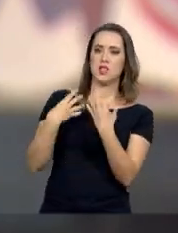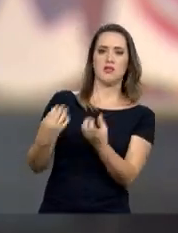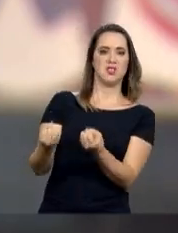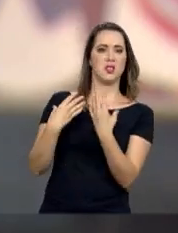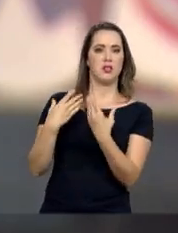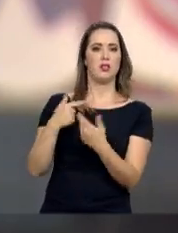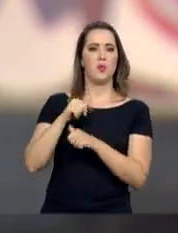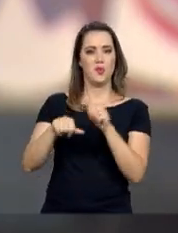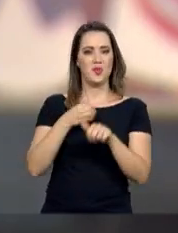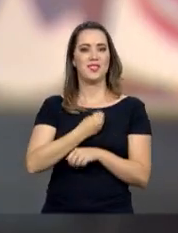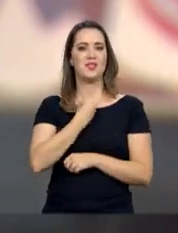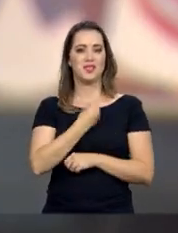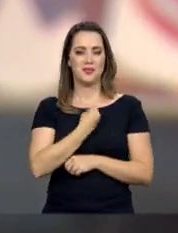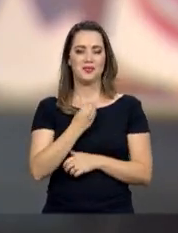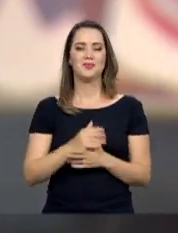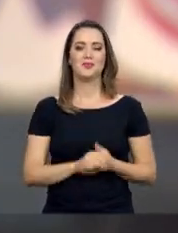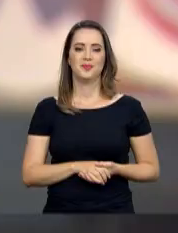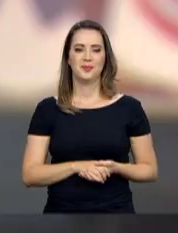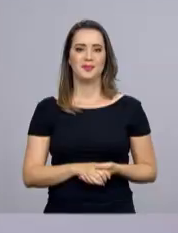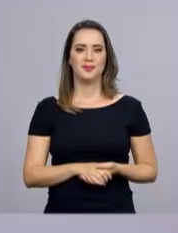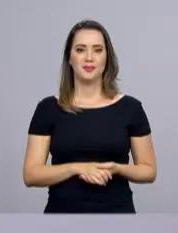mudam muitas coisas na minha vida. Eu já mudei.